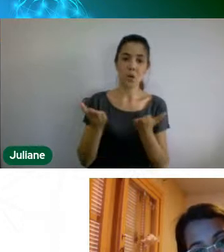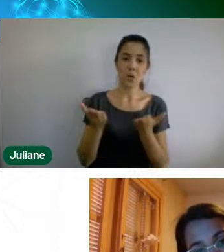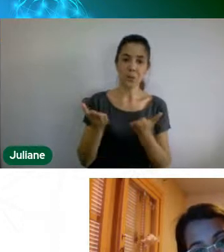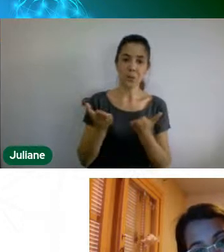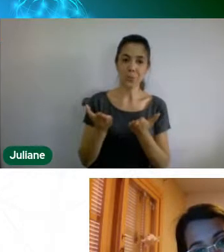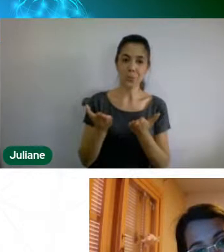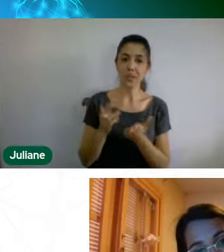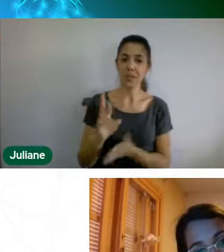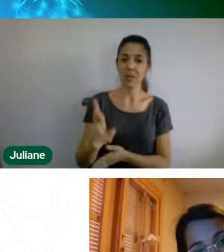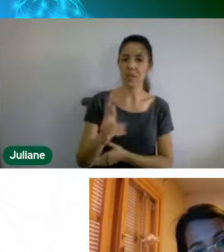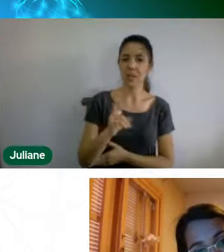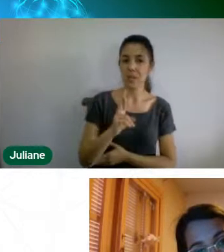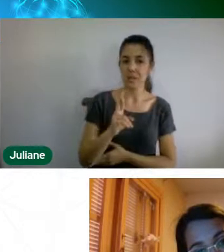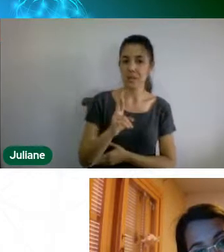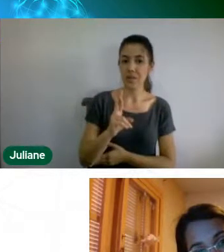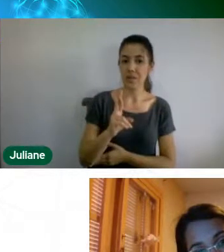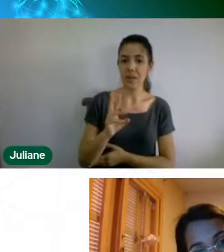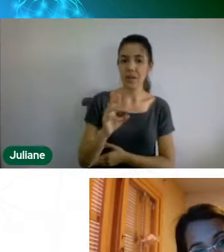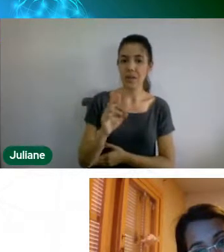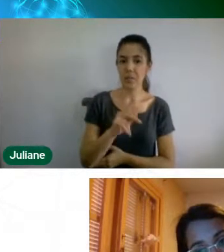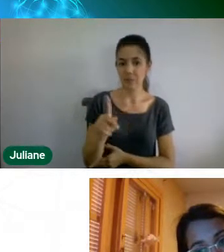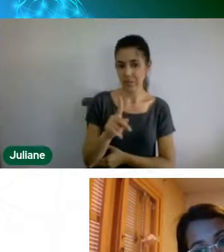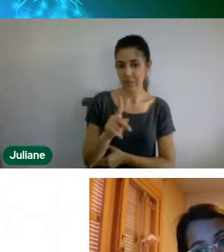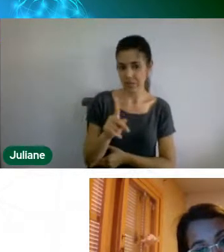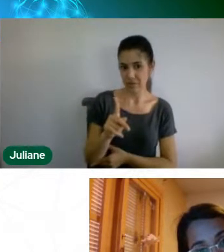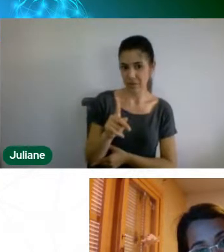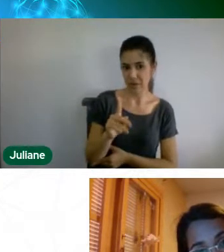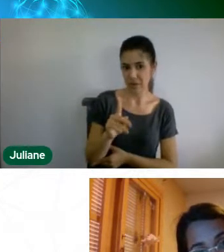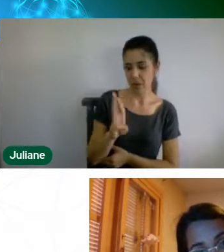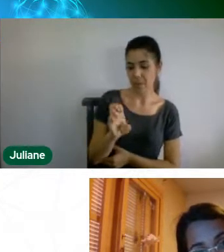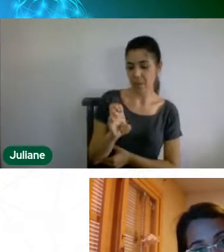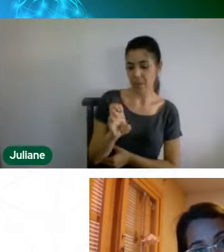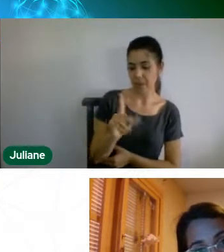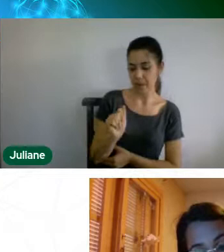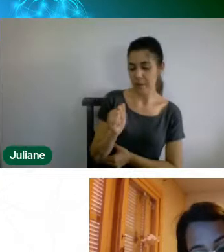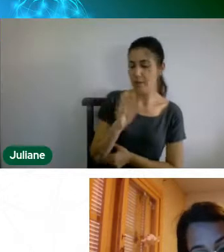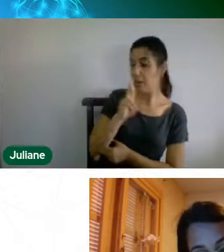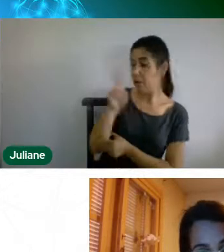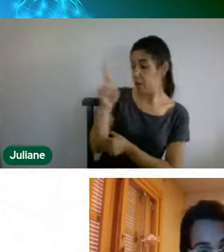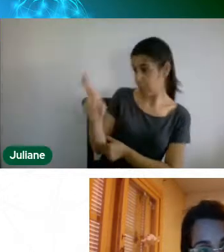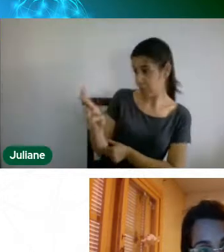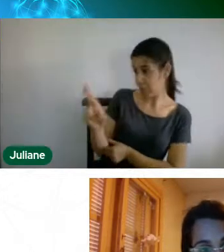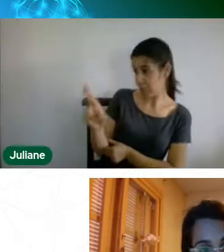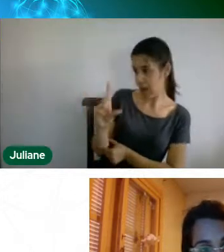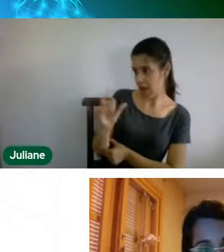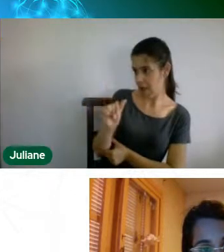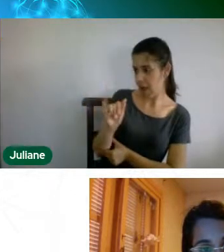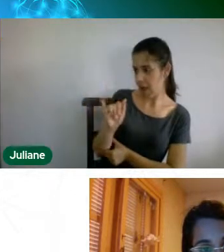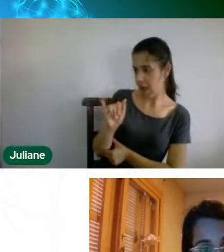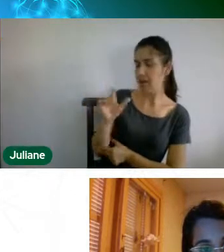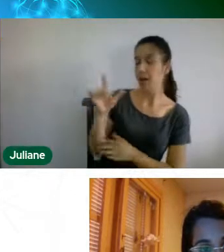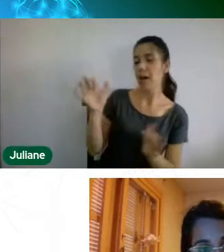professora Dayana, daí a gente encerra aí essa primeira etapa aí do nosso trabalho de hoje.